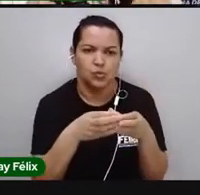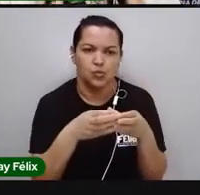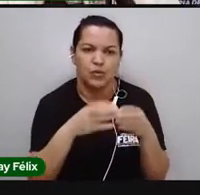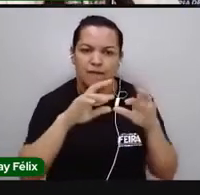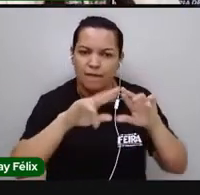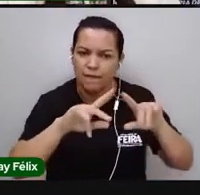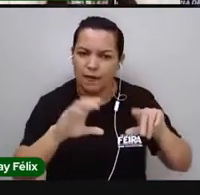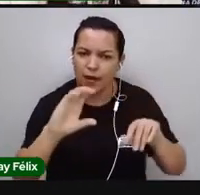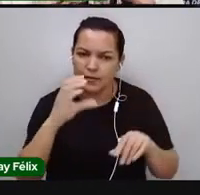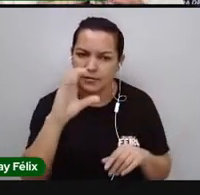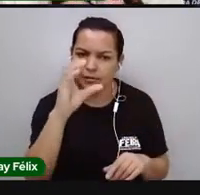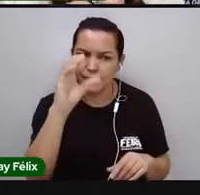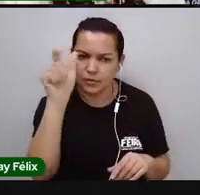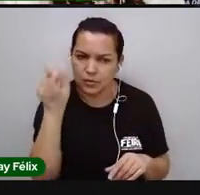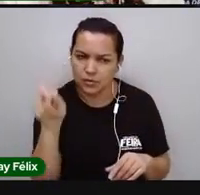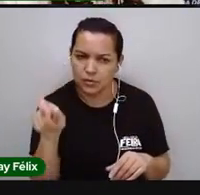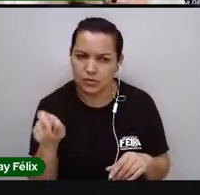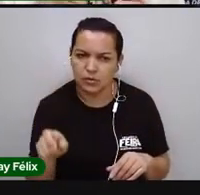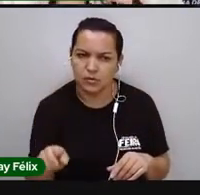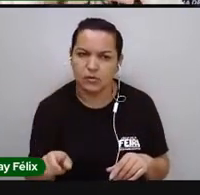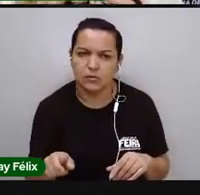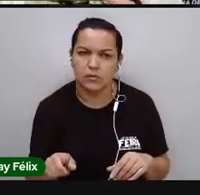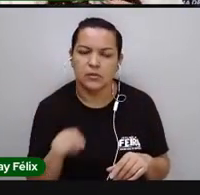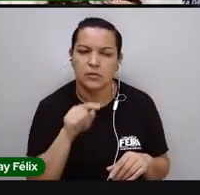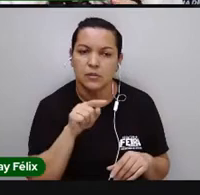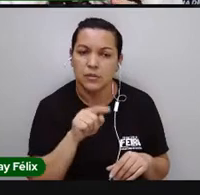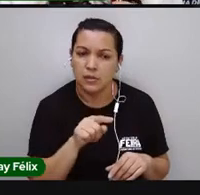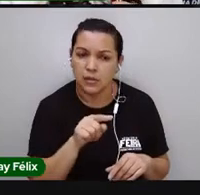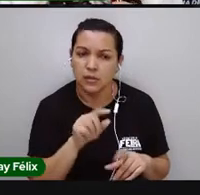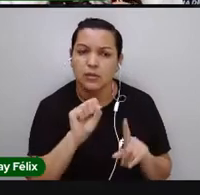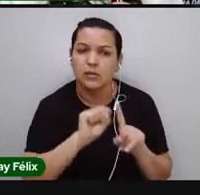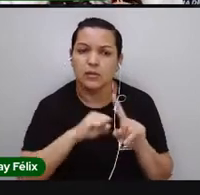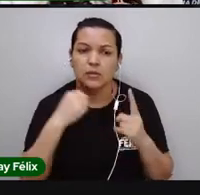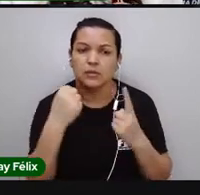vários cientistas, e ela também, ela é social.